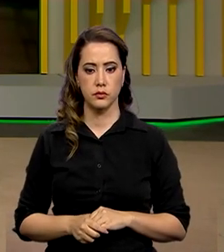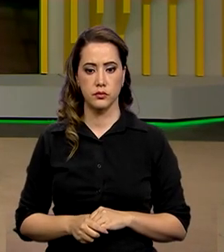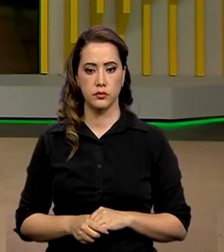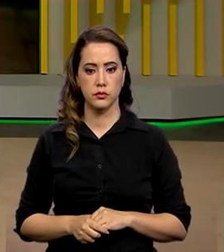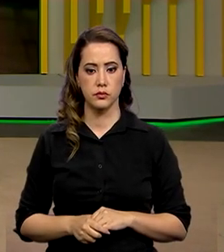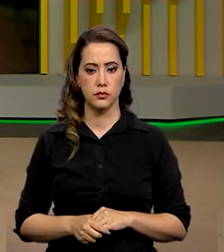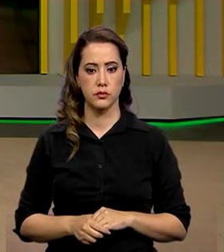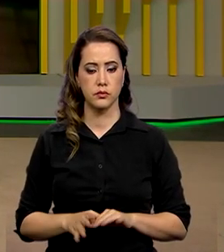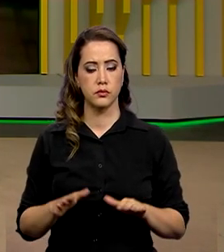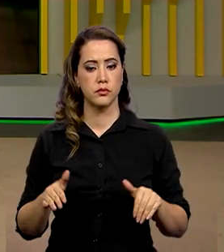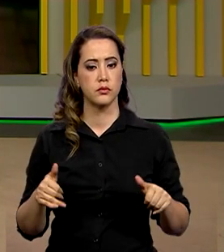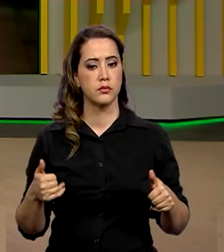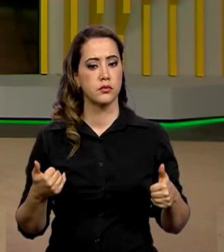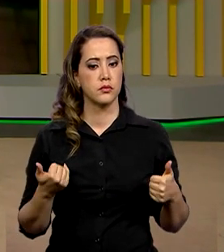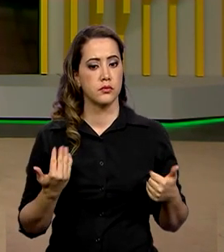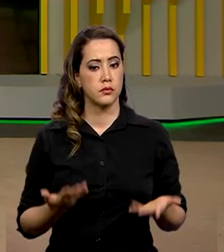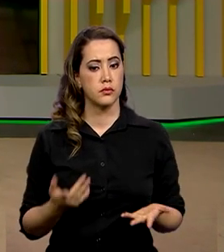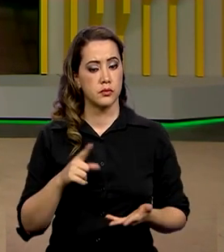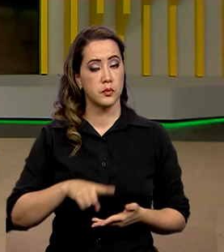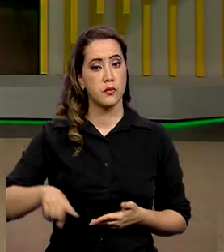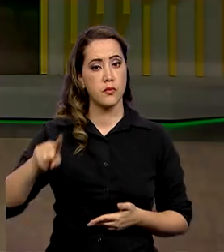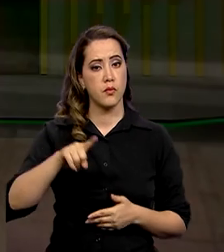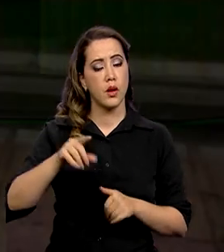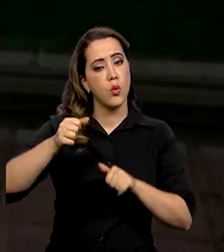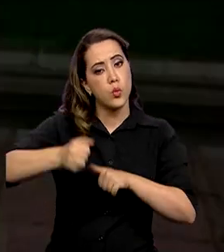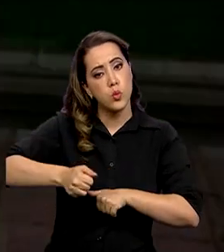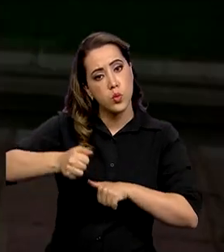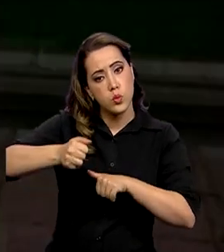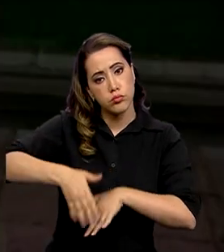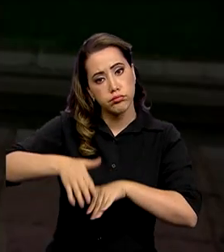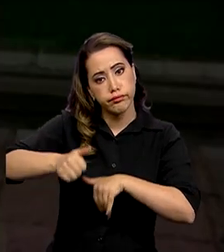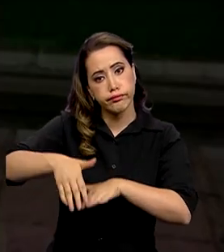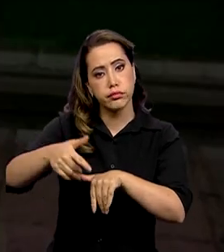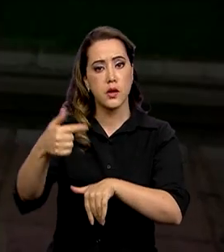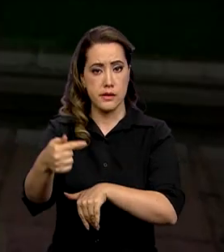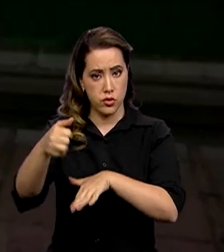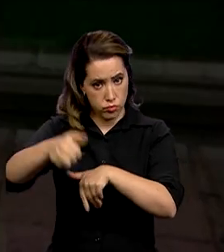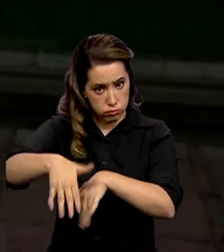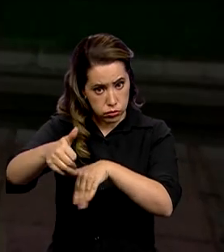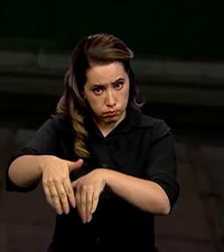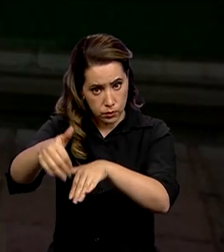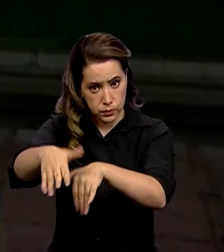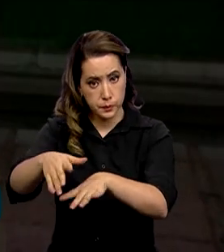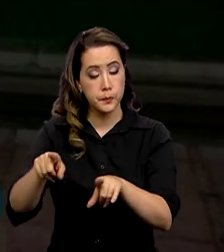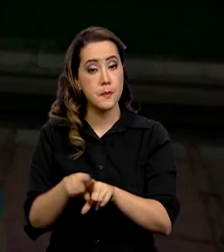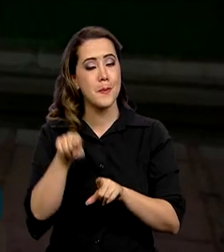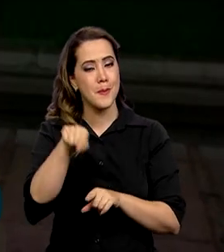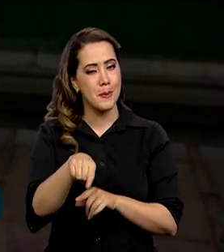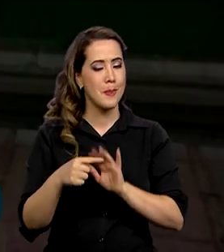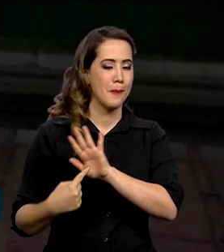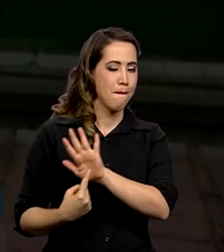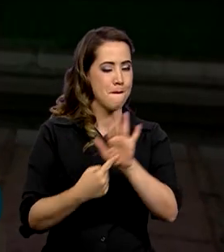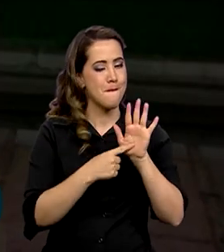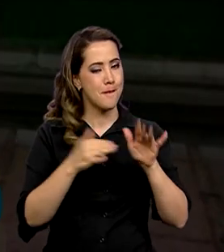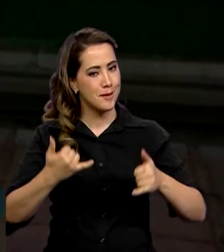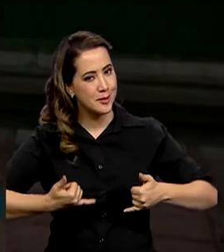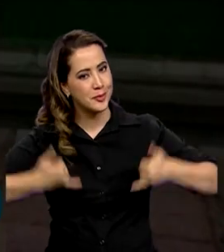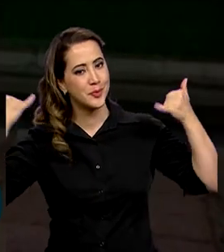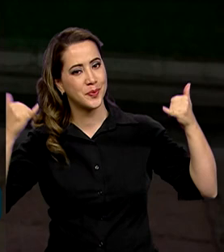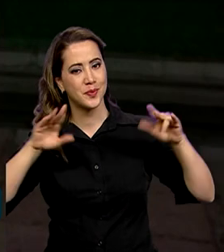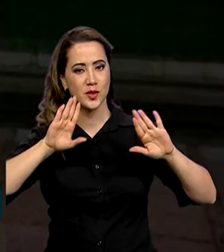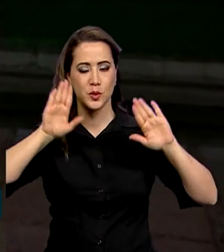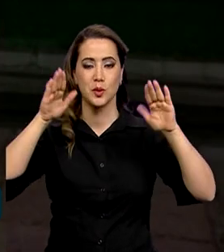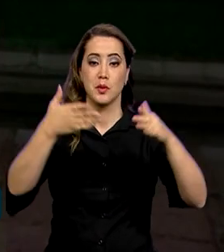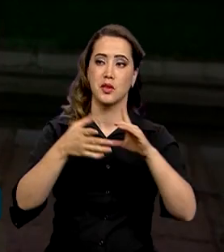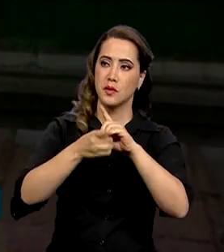É isso mesmo, Roberto. Olha, o tradicional desfile de 7 de setembro aqui em Brasília promete uma festa pela democracia,